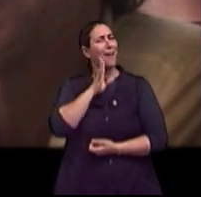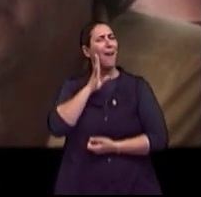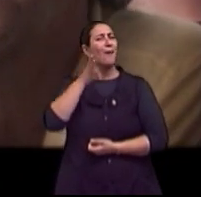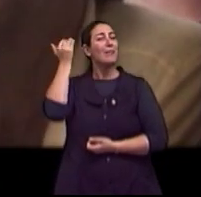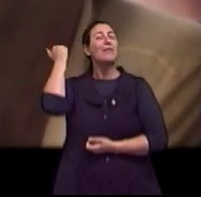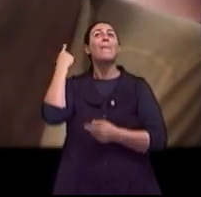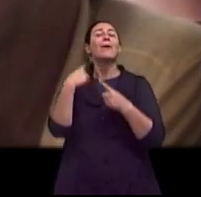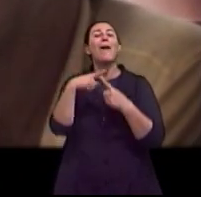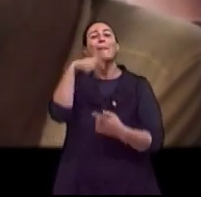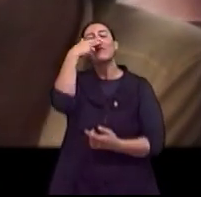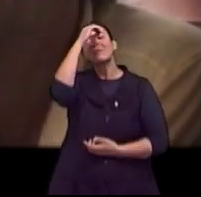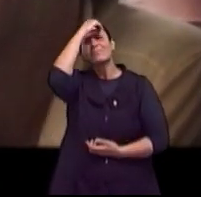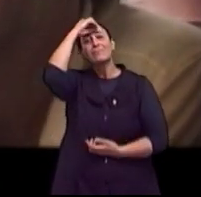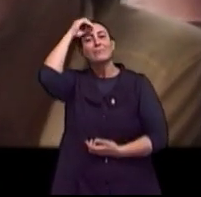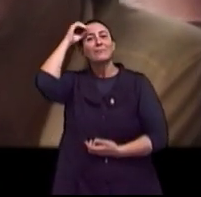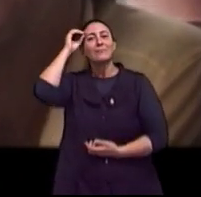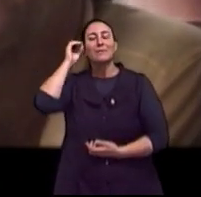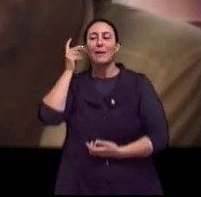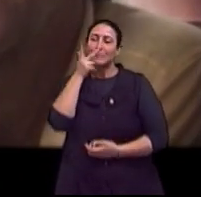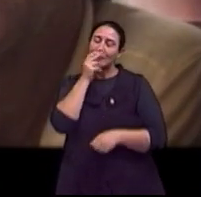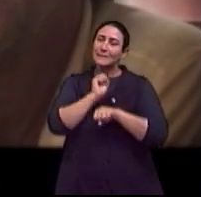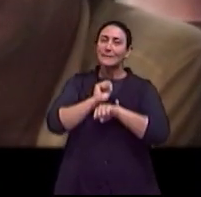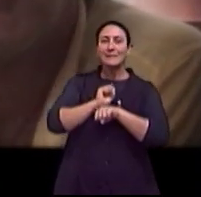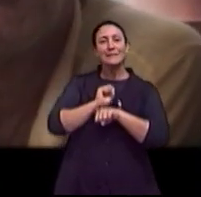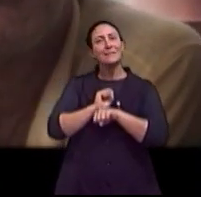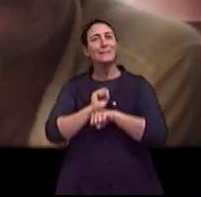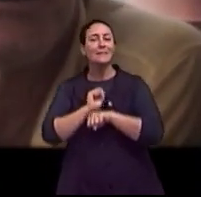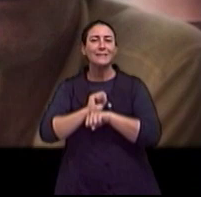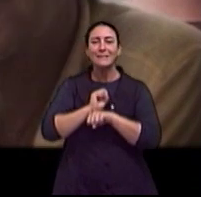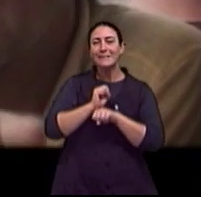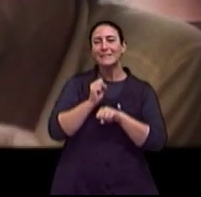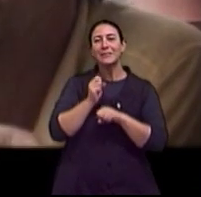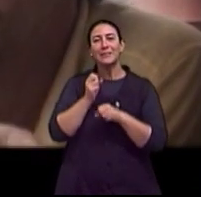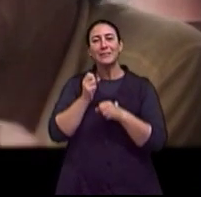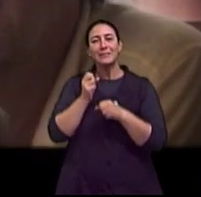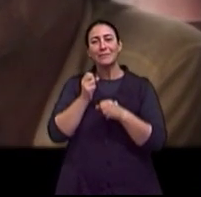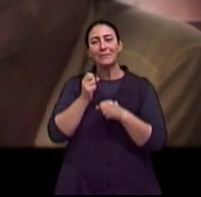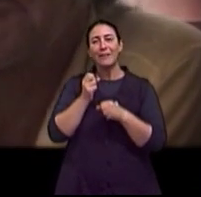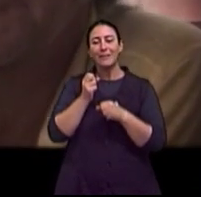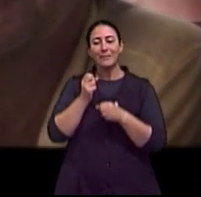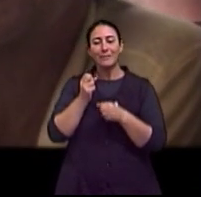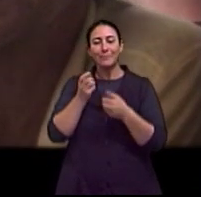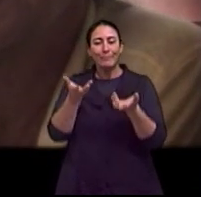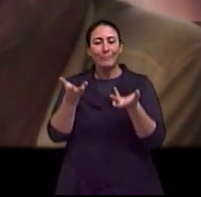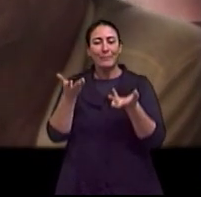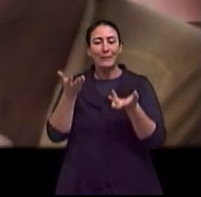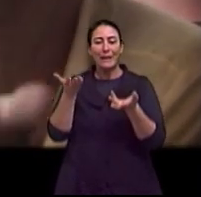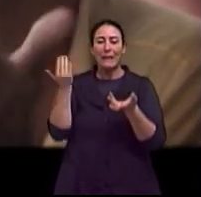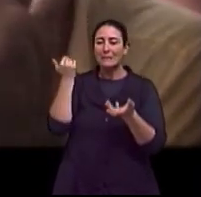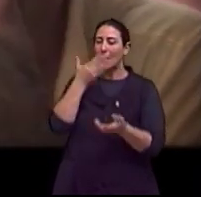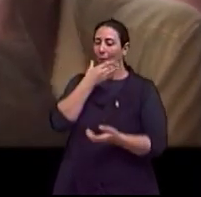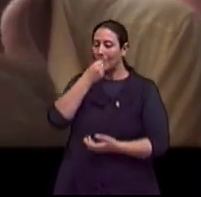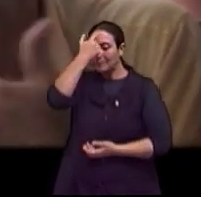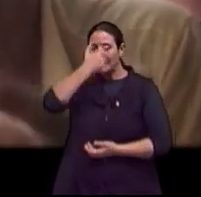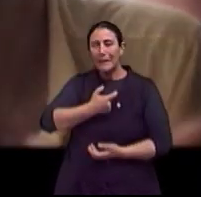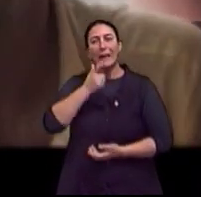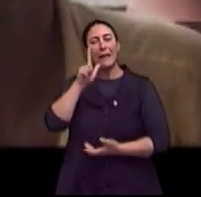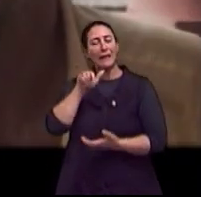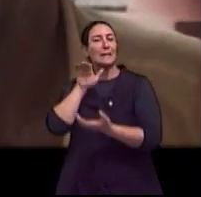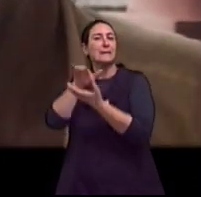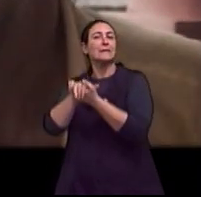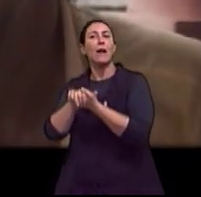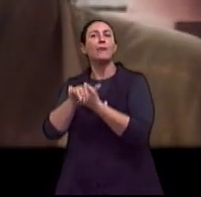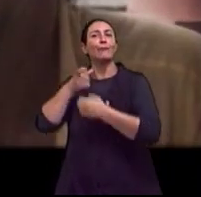de ingenuidade, da pureza, que não existe mais. O cara casava virgem. Muitos jovens